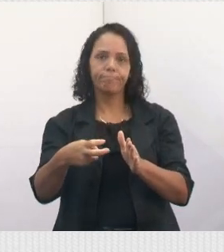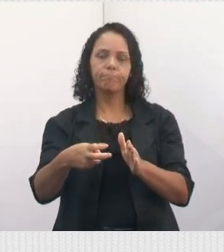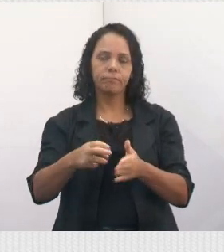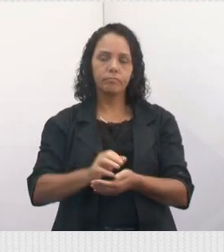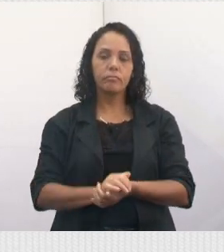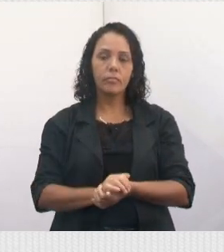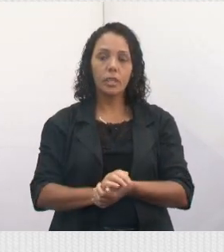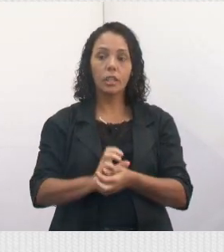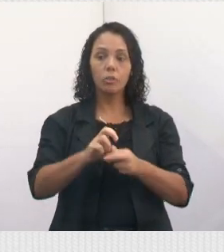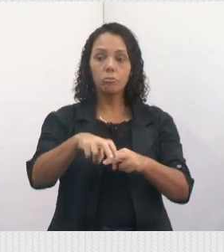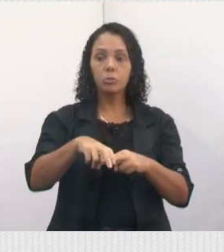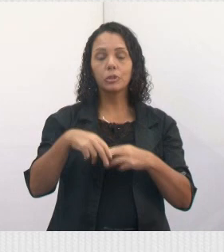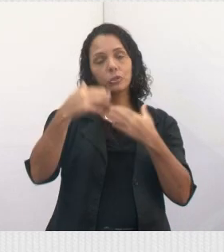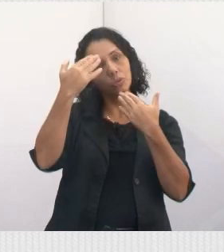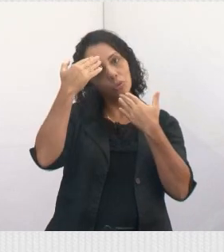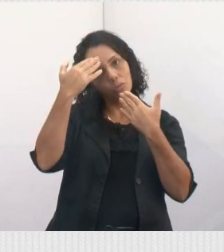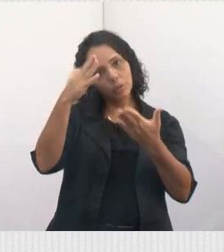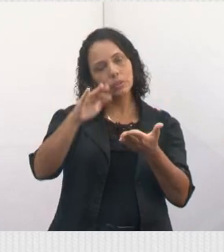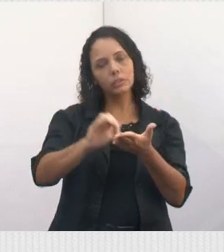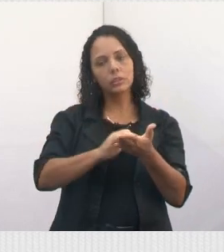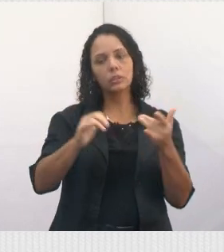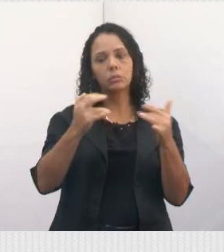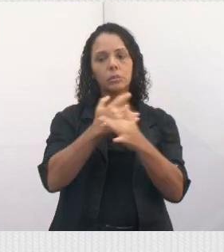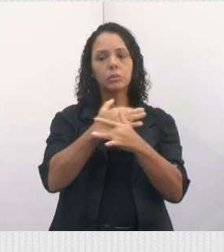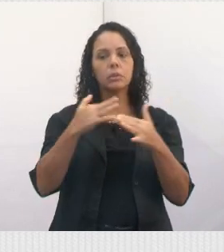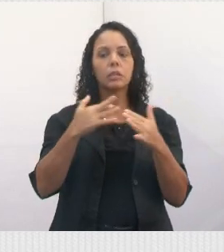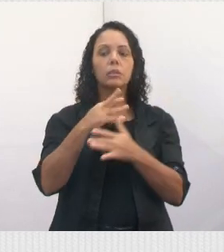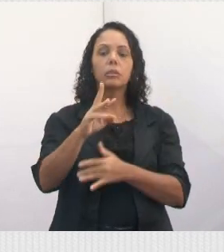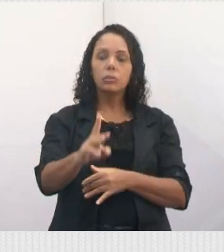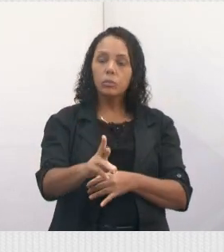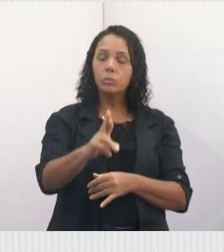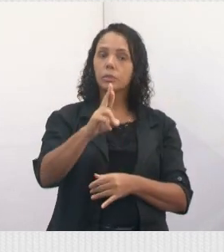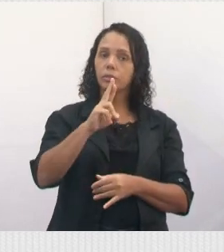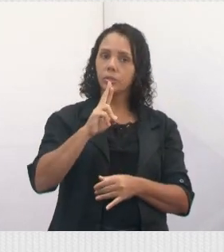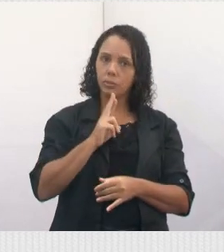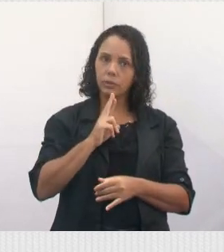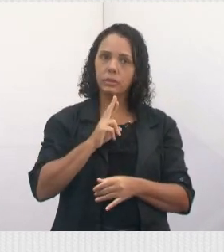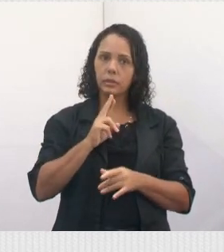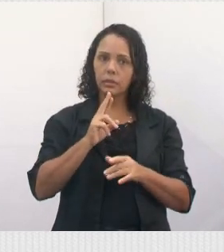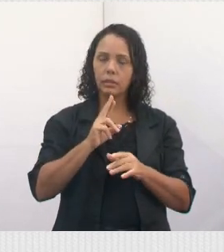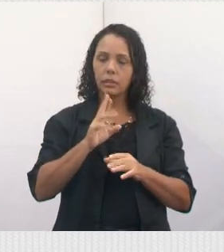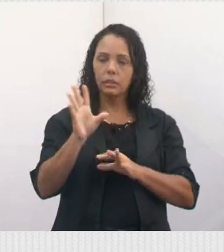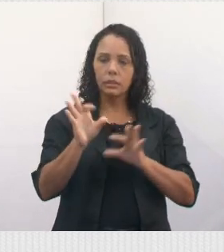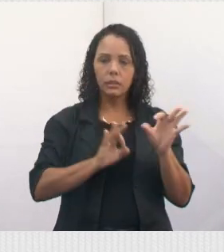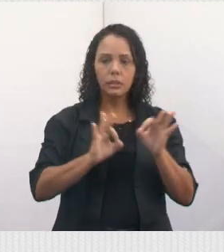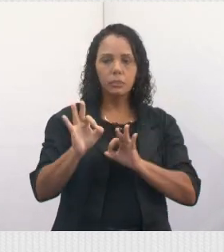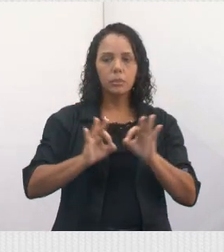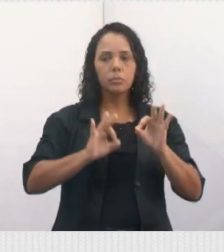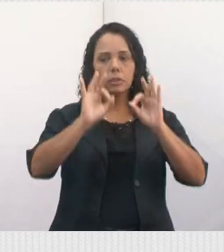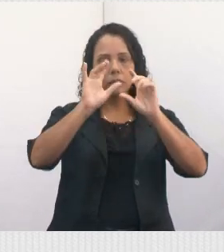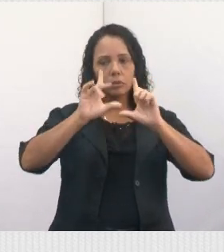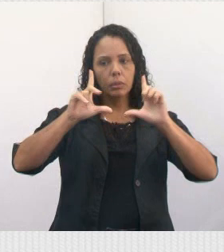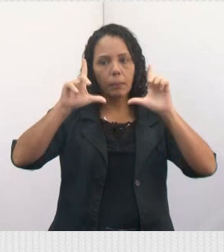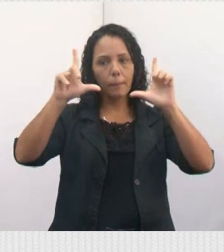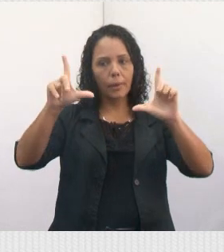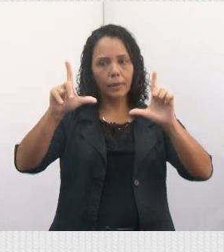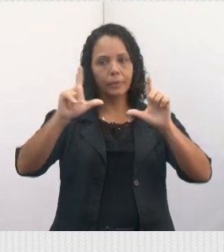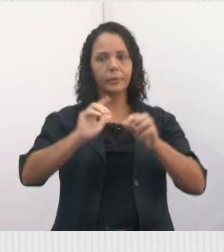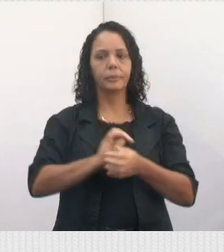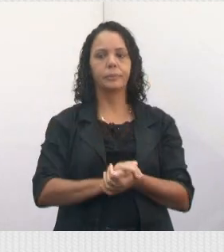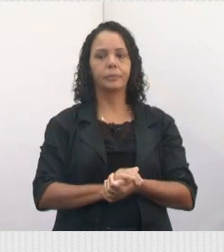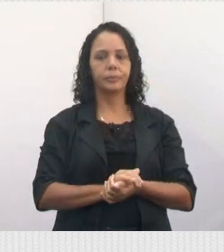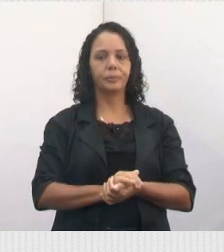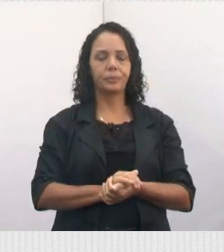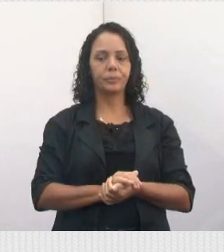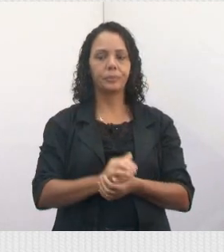minha gratidão ao secretário da Mobilidade Urbana, Edinho, por ter aí atendido a minha solicitação, tá?